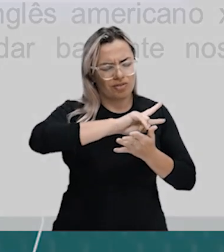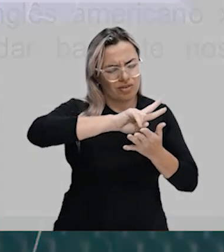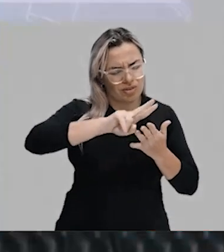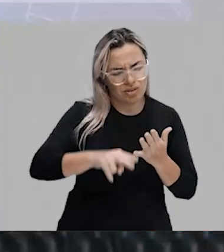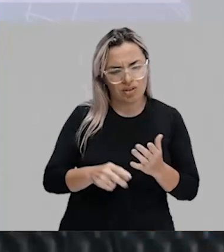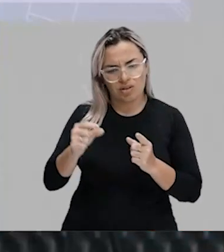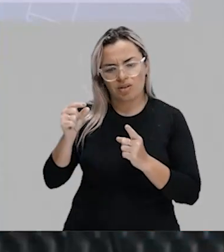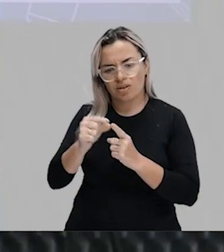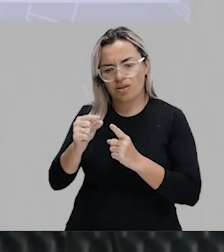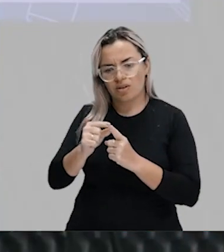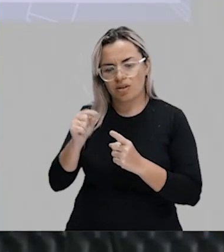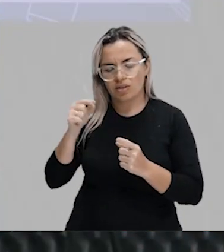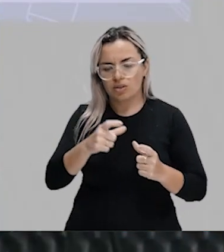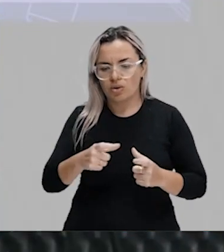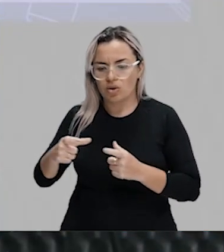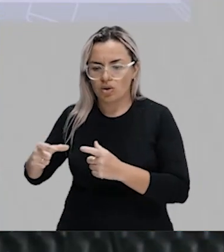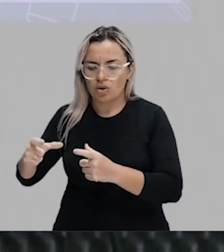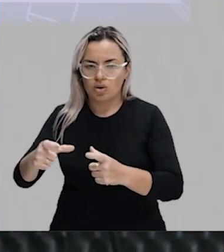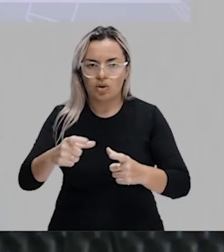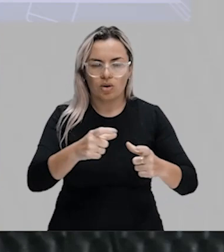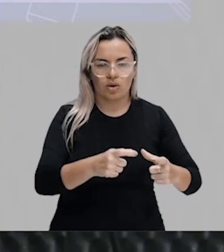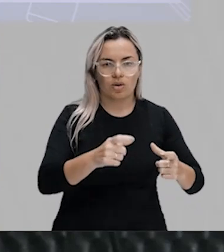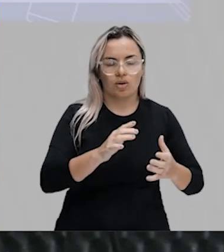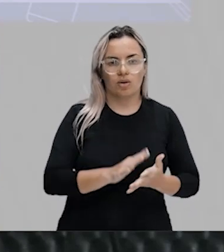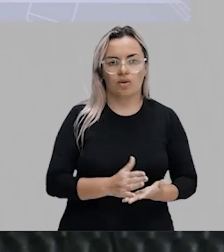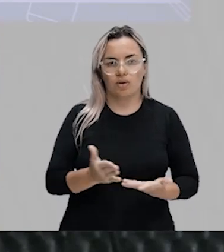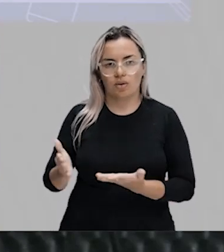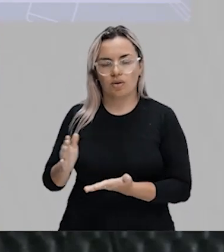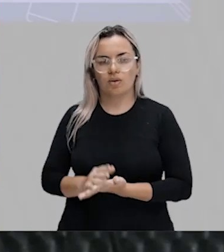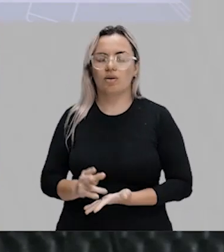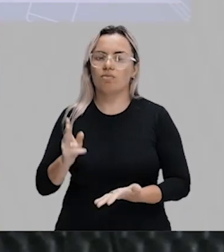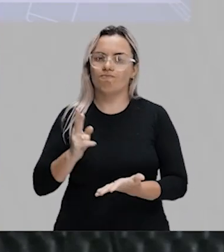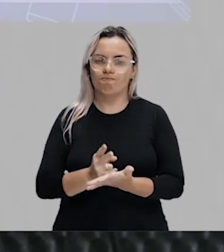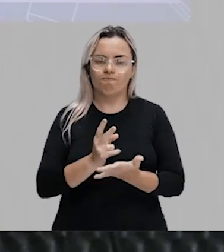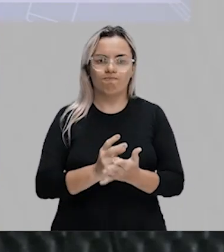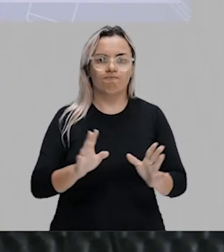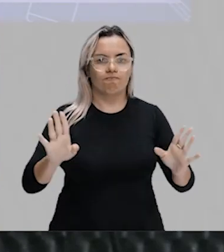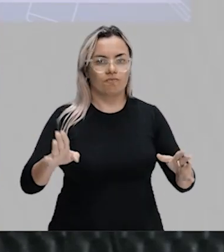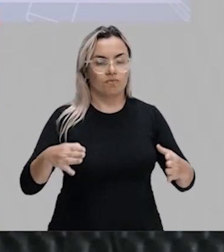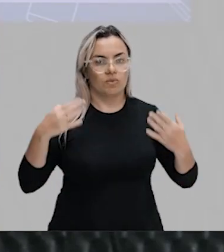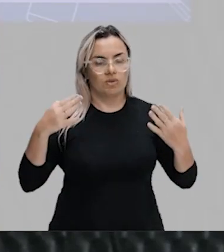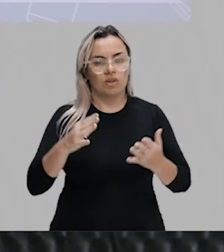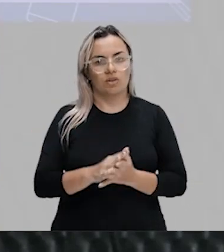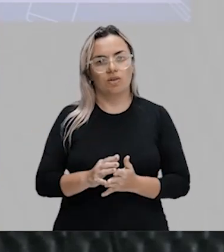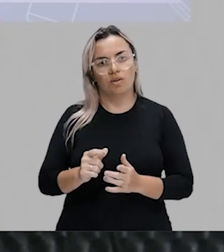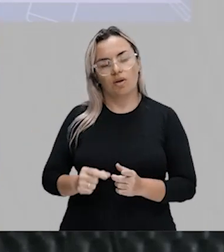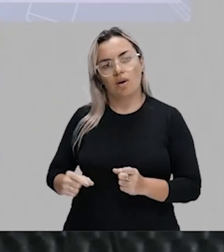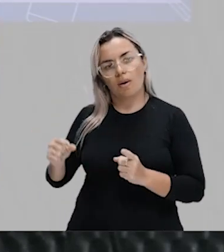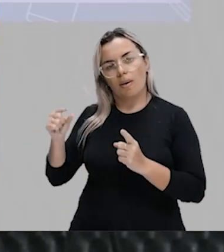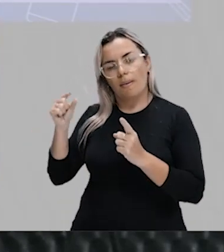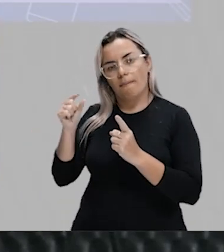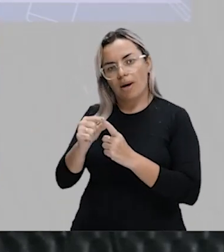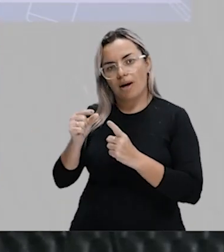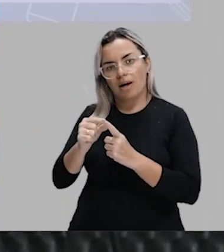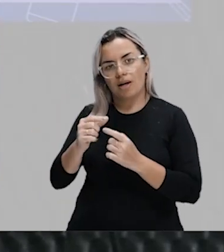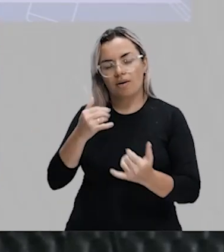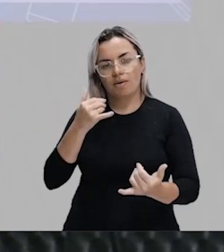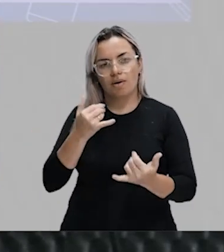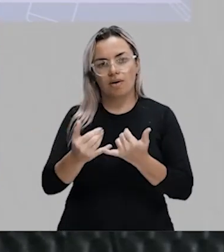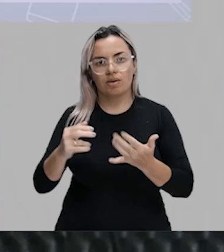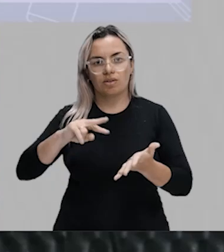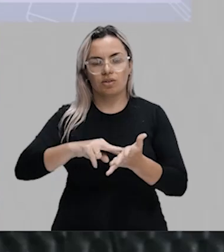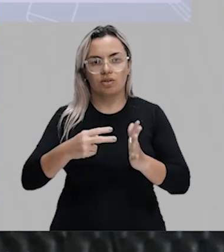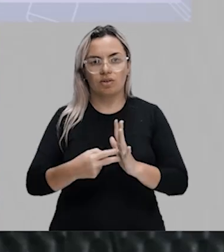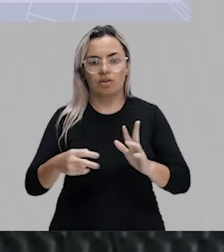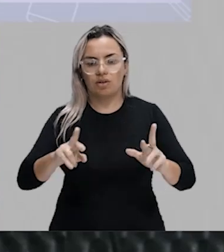dependendo do local. E olha só, gente, eu tenho falado sempre, quase toda aula, sobre falsos cognatos. Os falsos cognatos